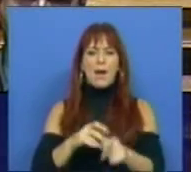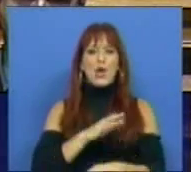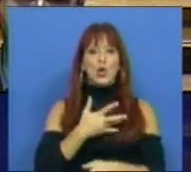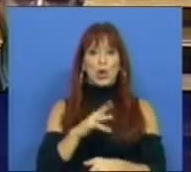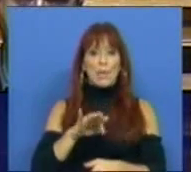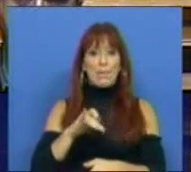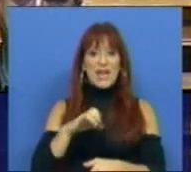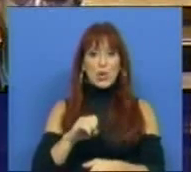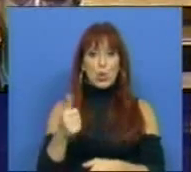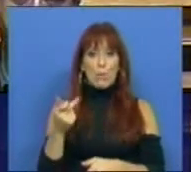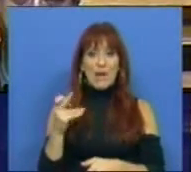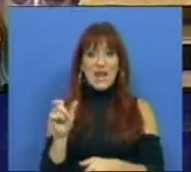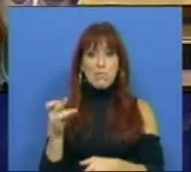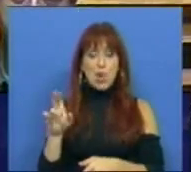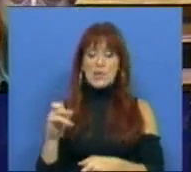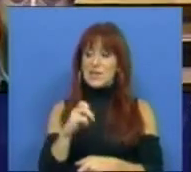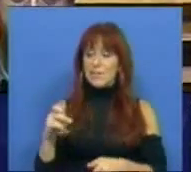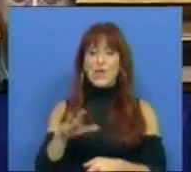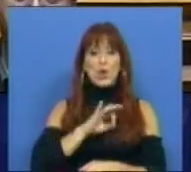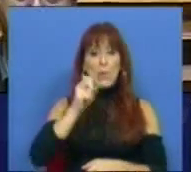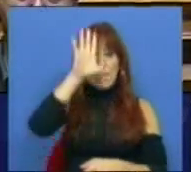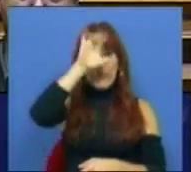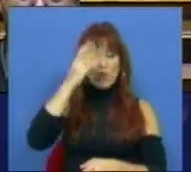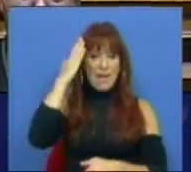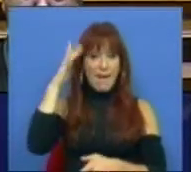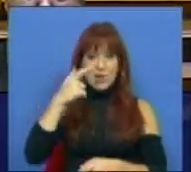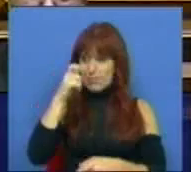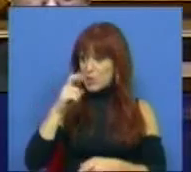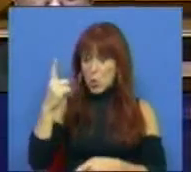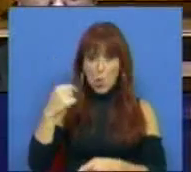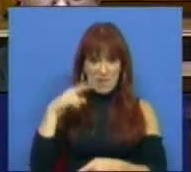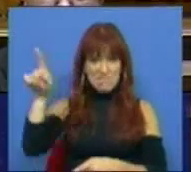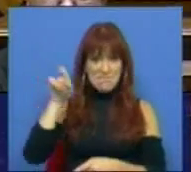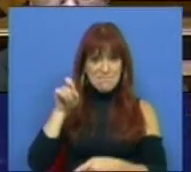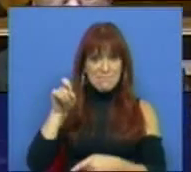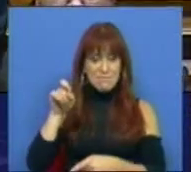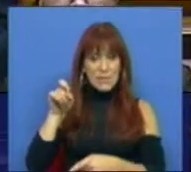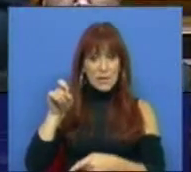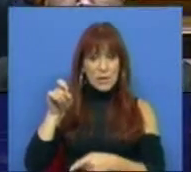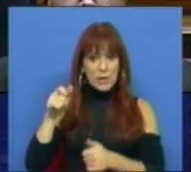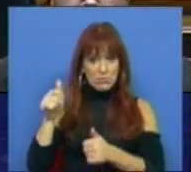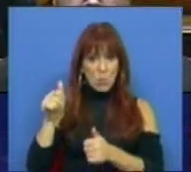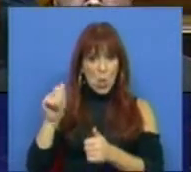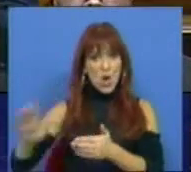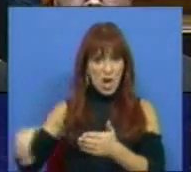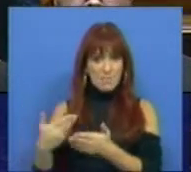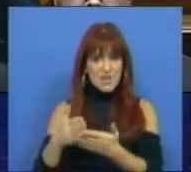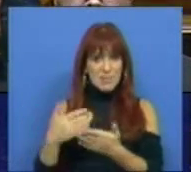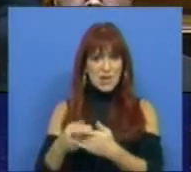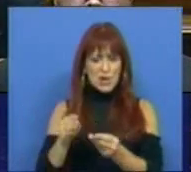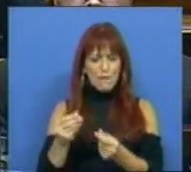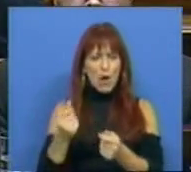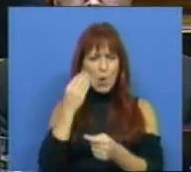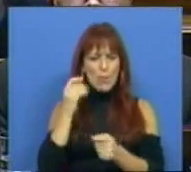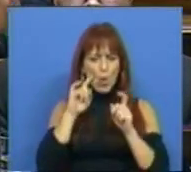Pinto Barbosa. E o Sr. Primeiro-Ministro acha que é uma pessoa indicada para apresentar as